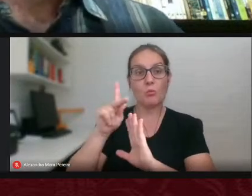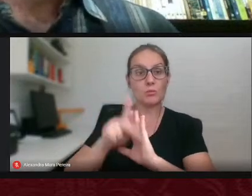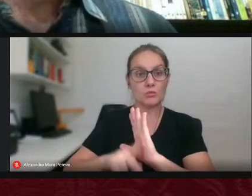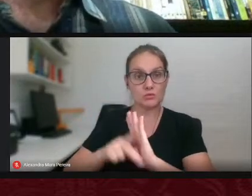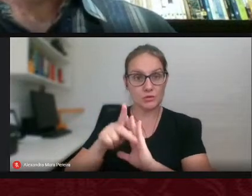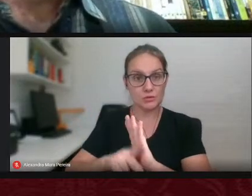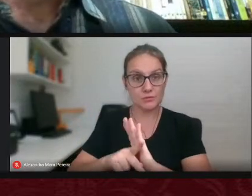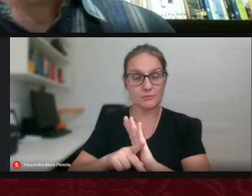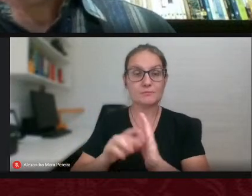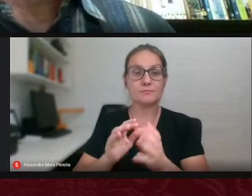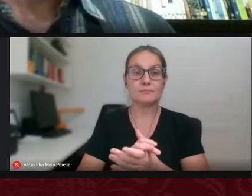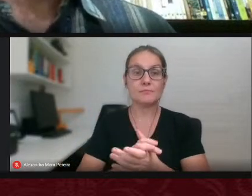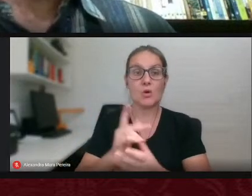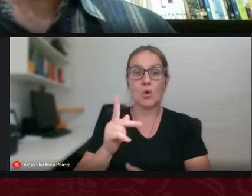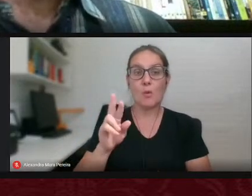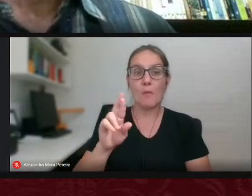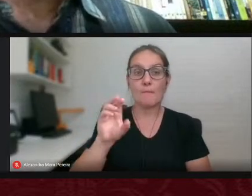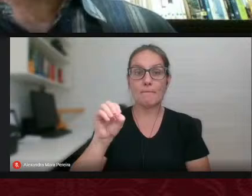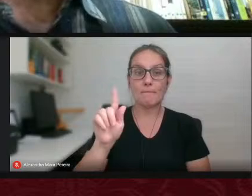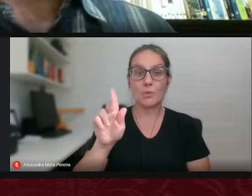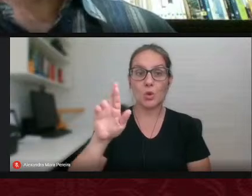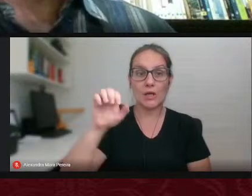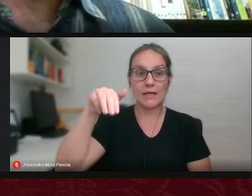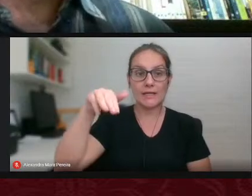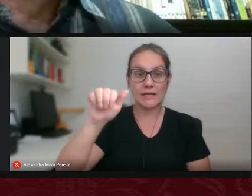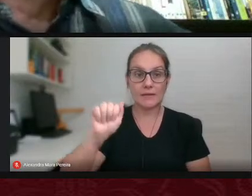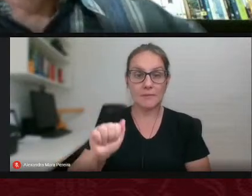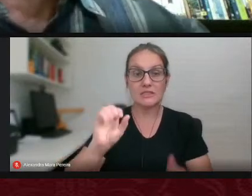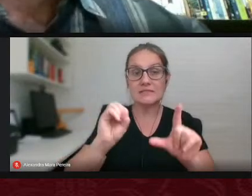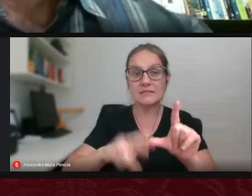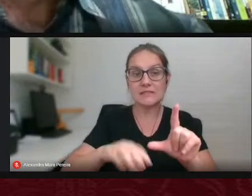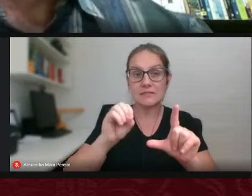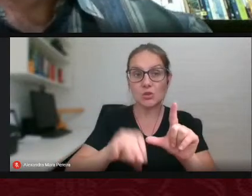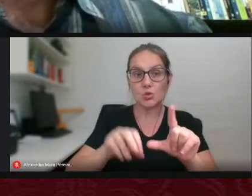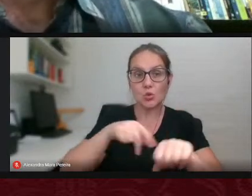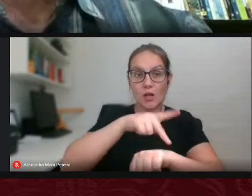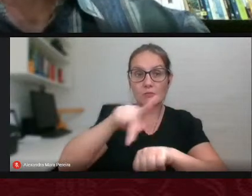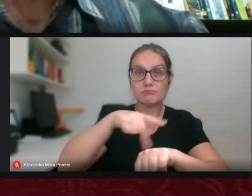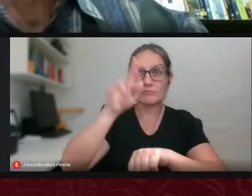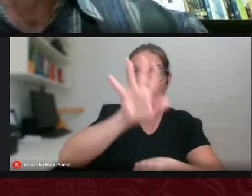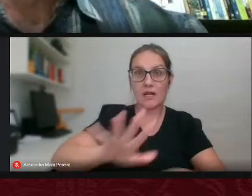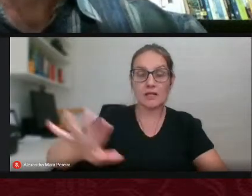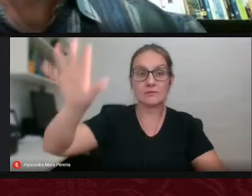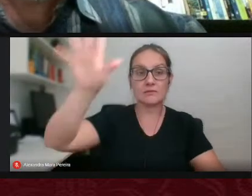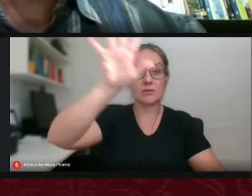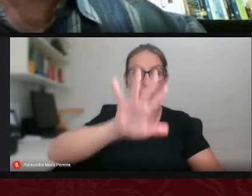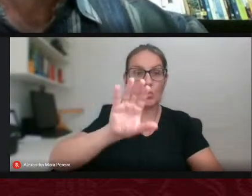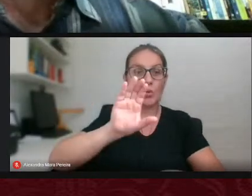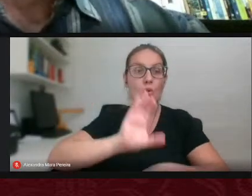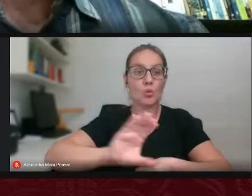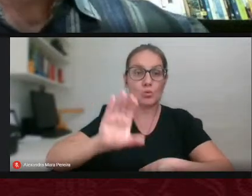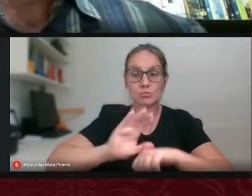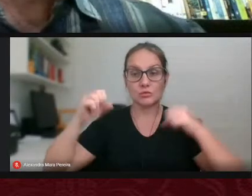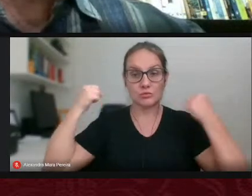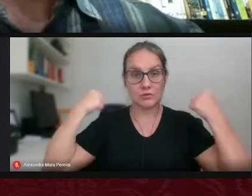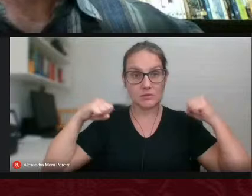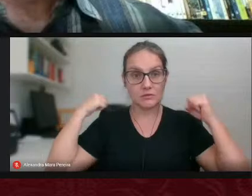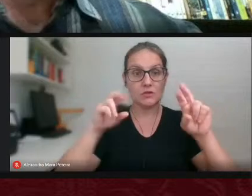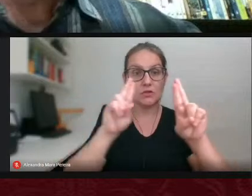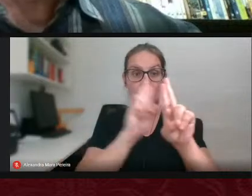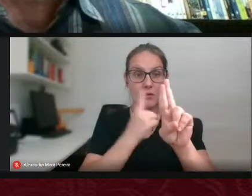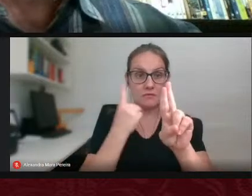Nesse programa de licenciaturas internacionais, né? O curso de educação física submeteu um projeto, esse